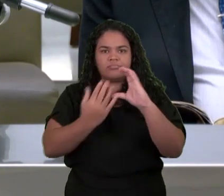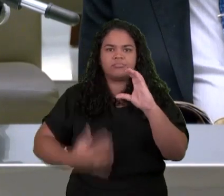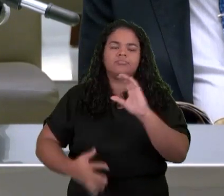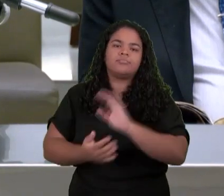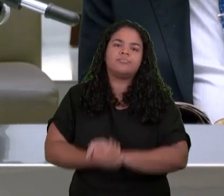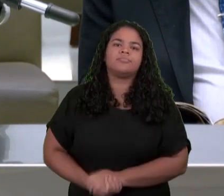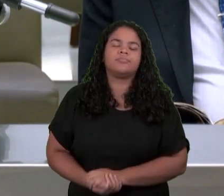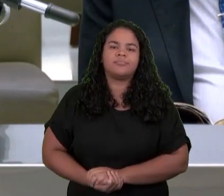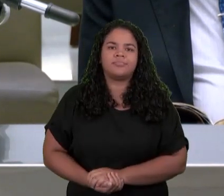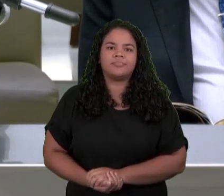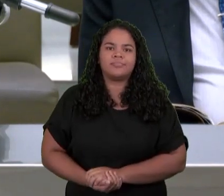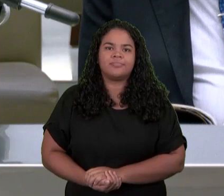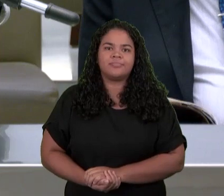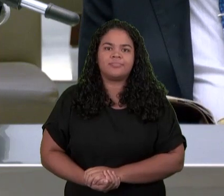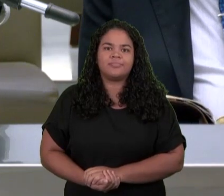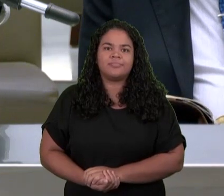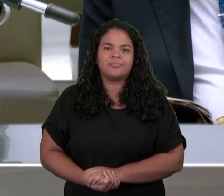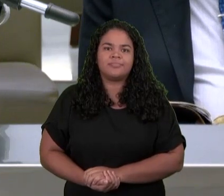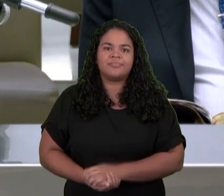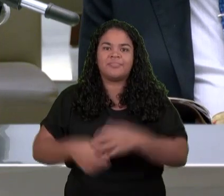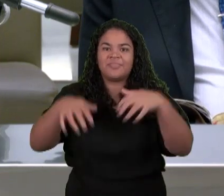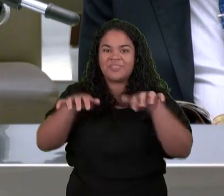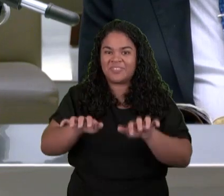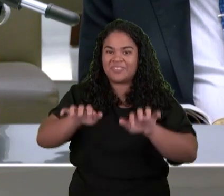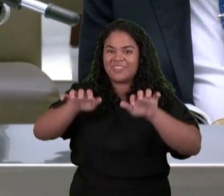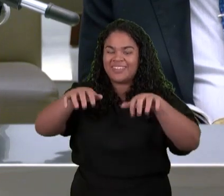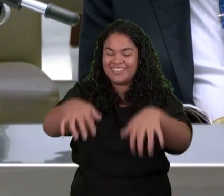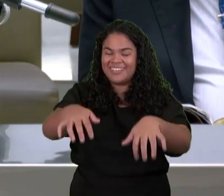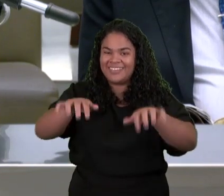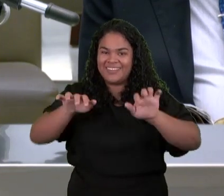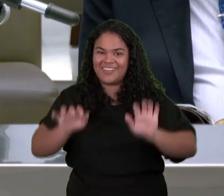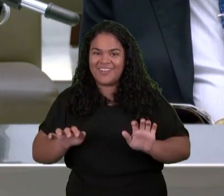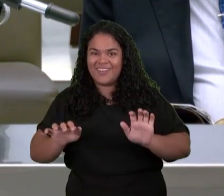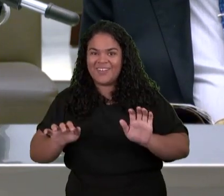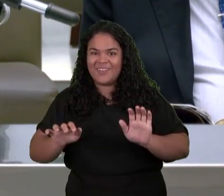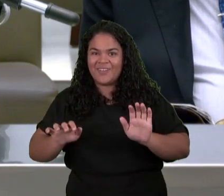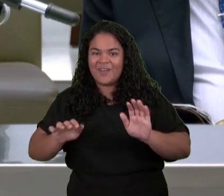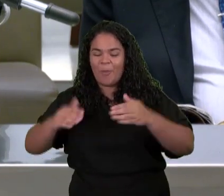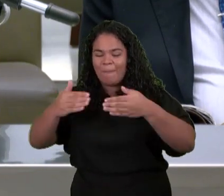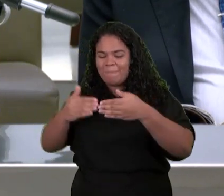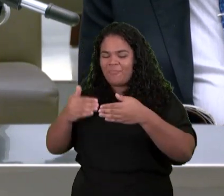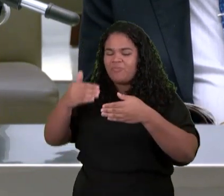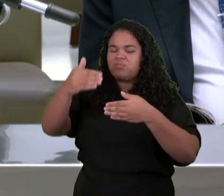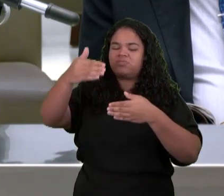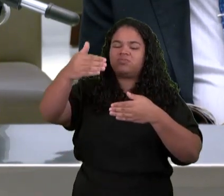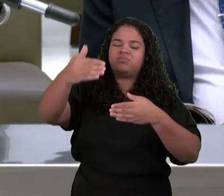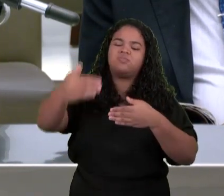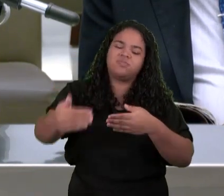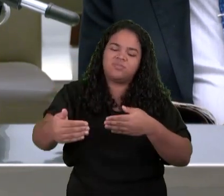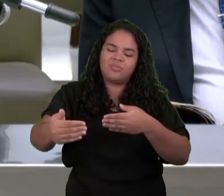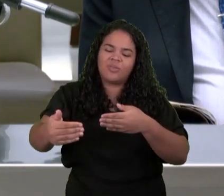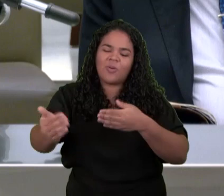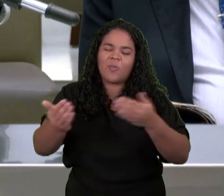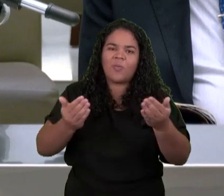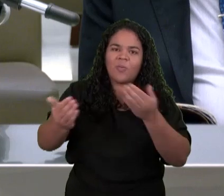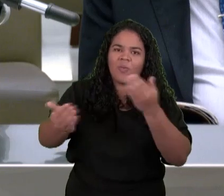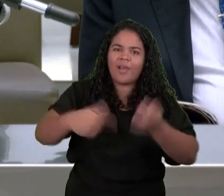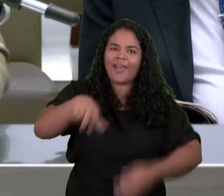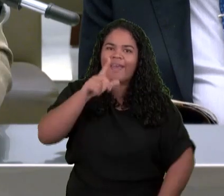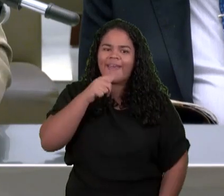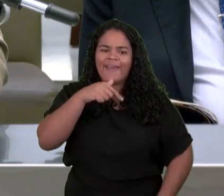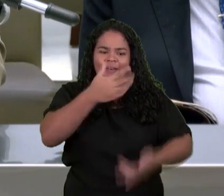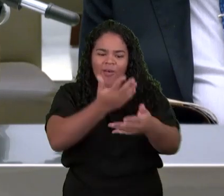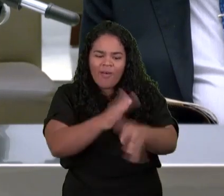Semelhante Ao cristal E no meio Do trono Ao redor Do